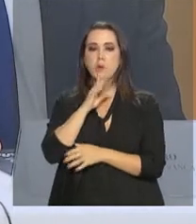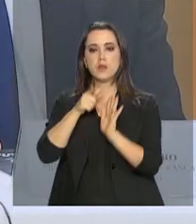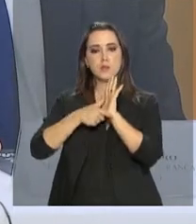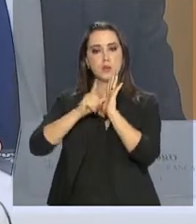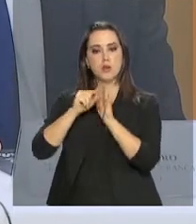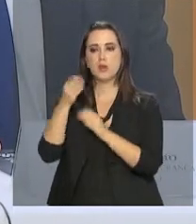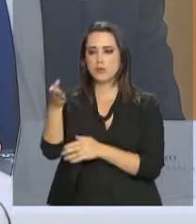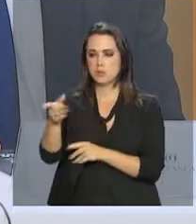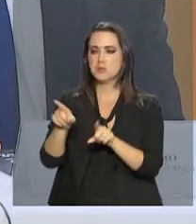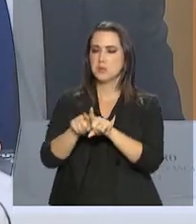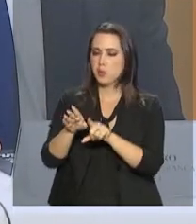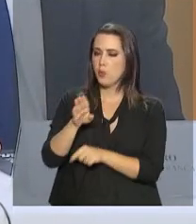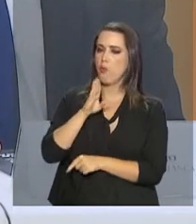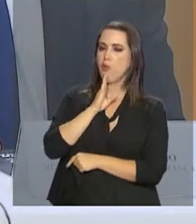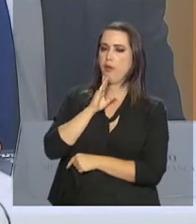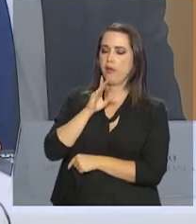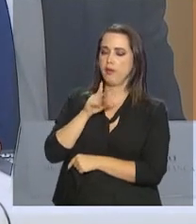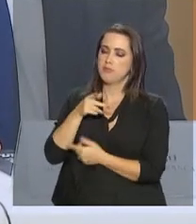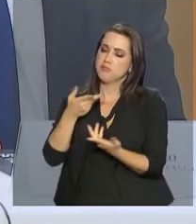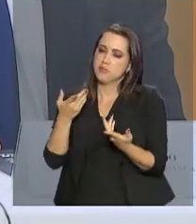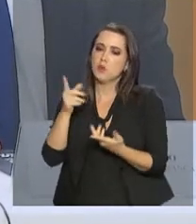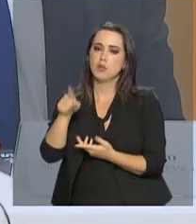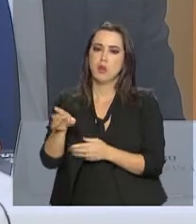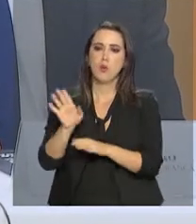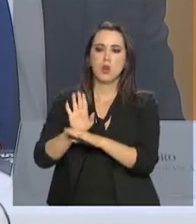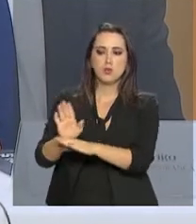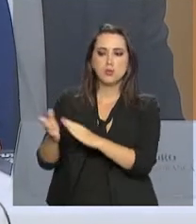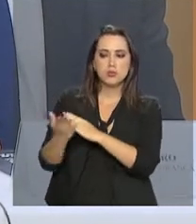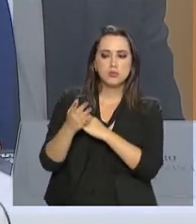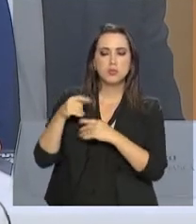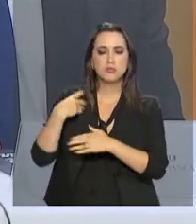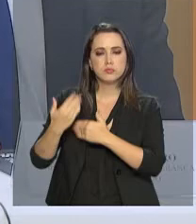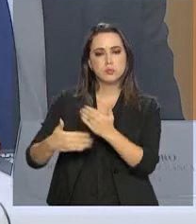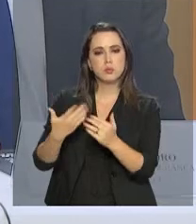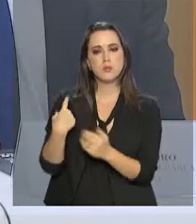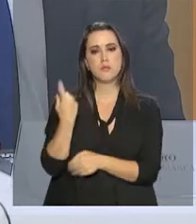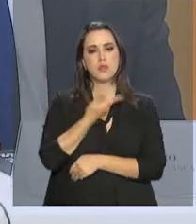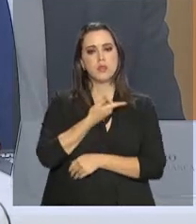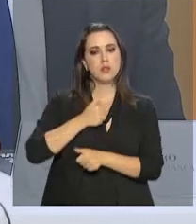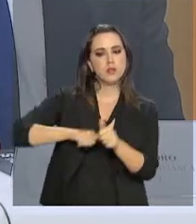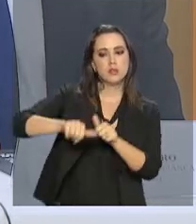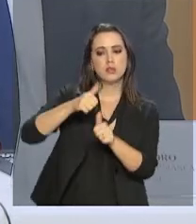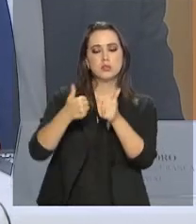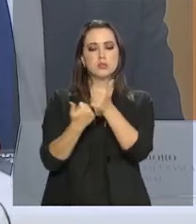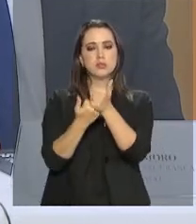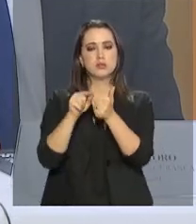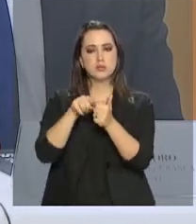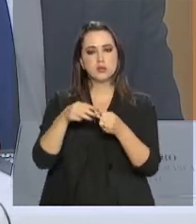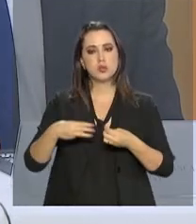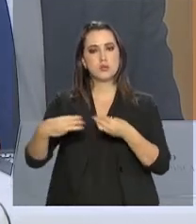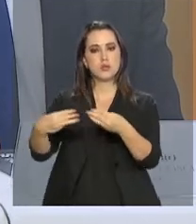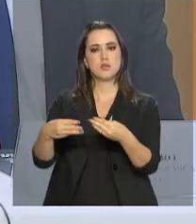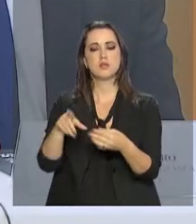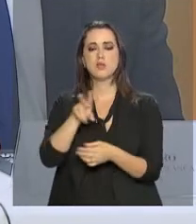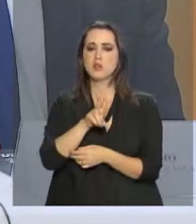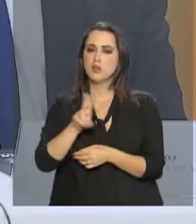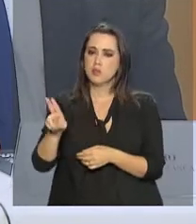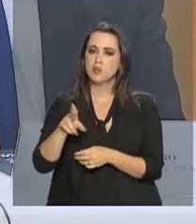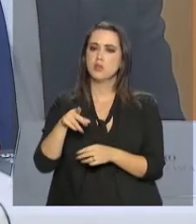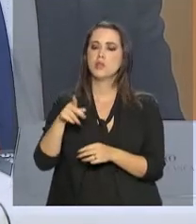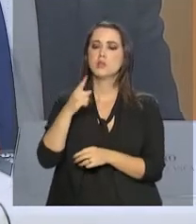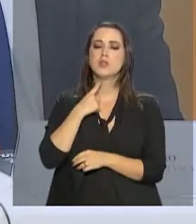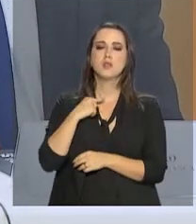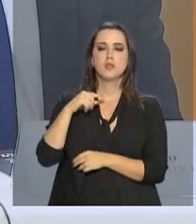-versa e isso acho que contribui para que a gente possa fazer uma boa transição em nome dos